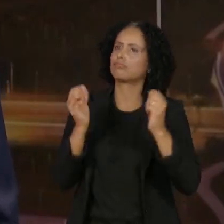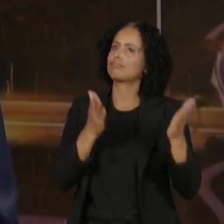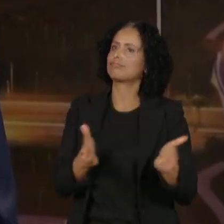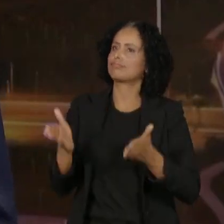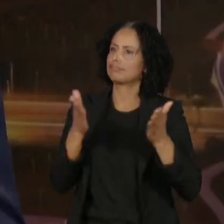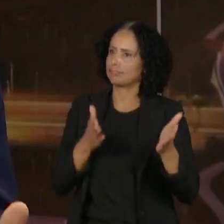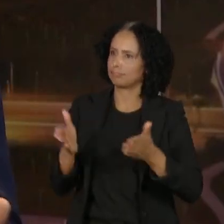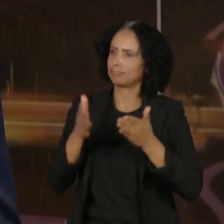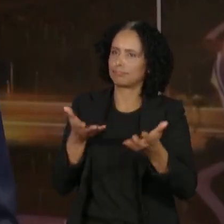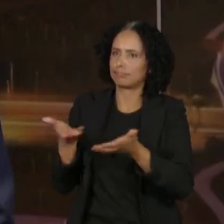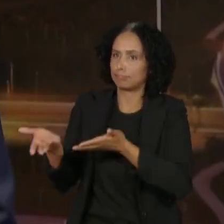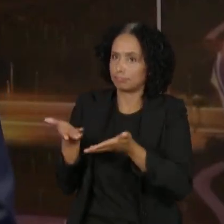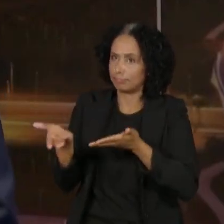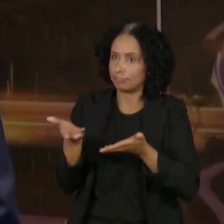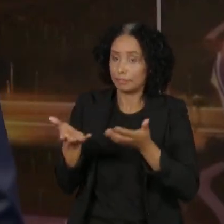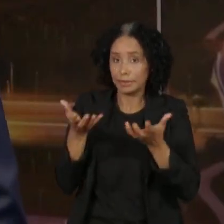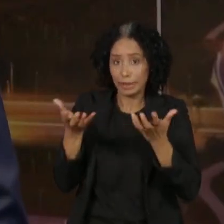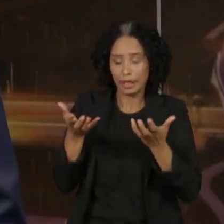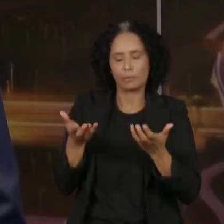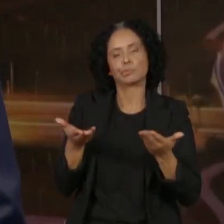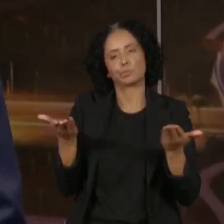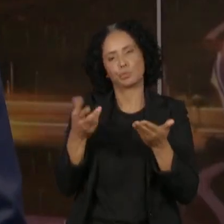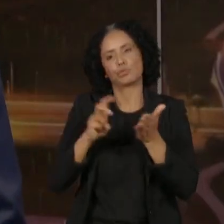o ministro Alckmin, vice-presidente da República,